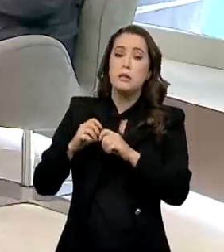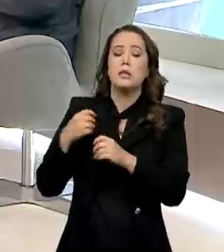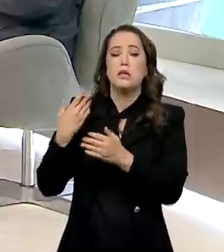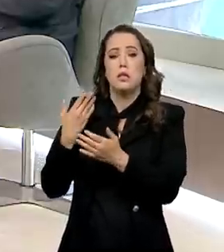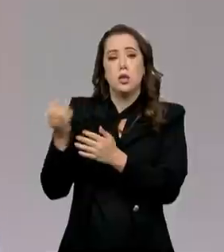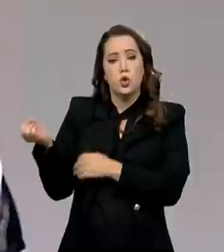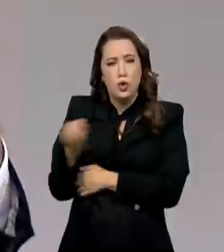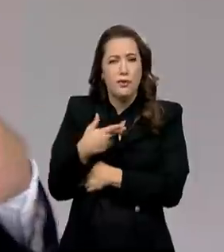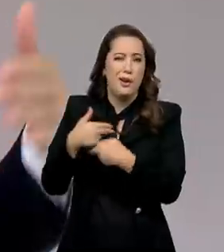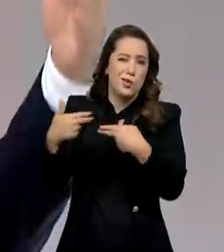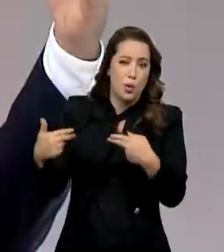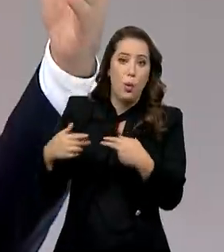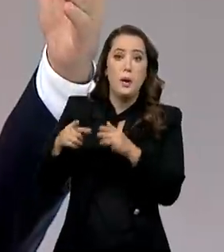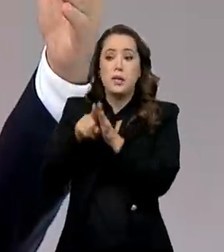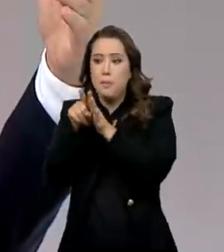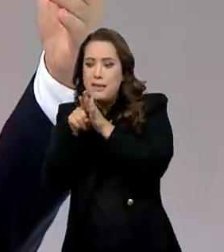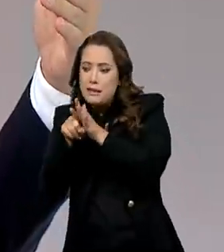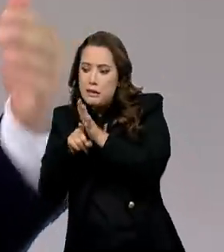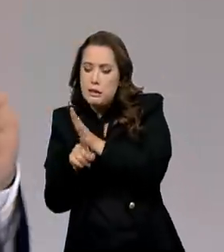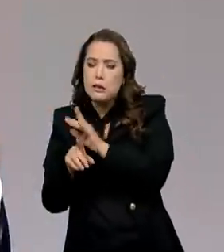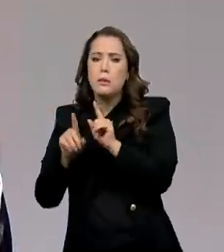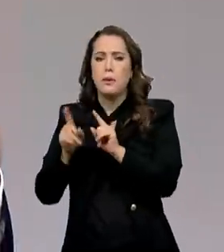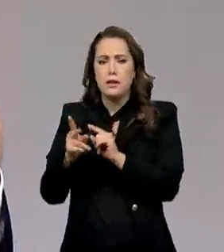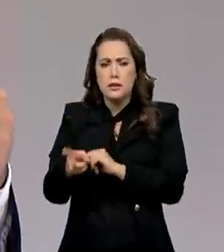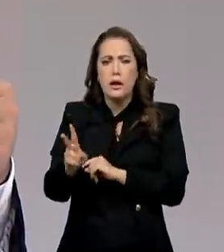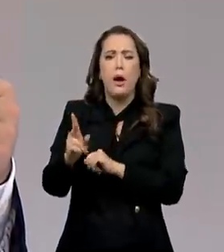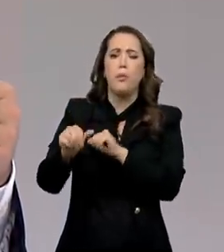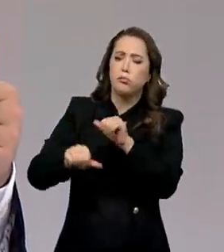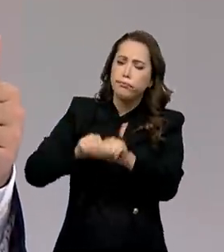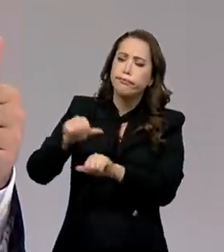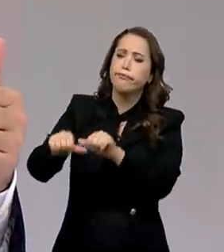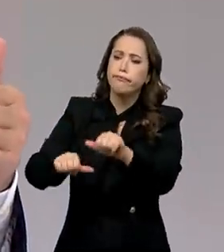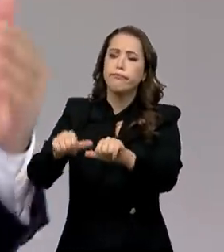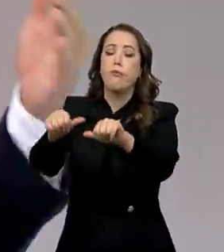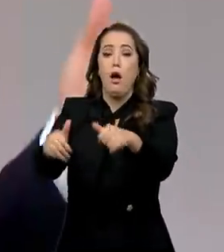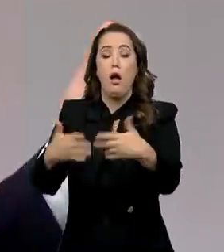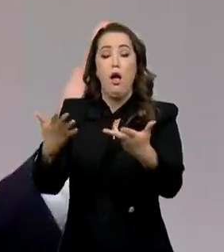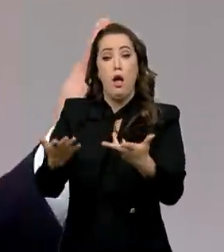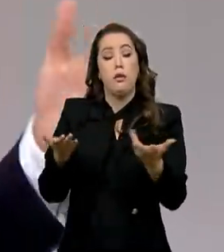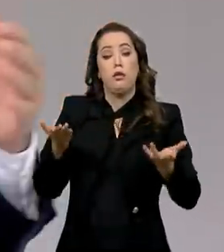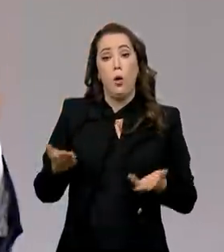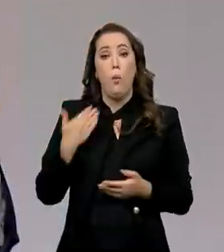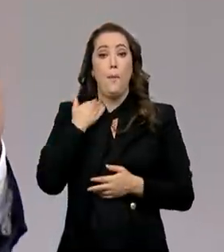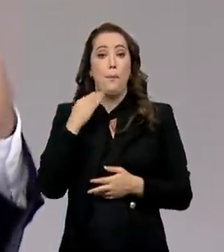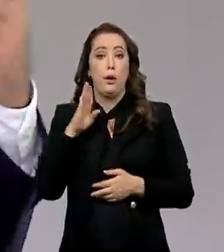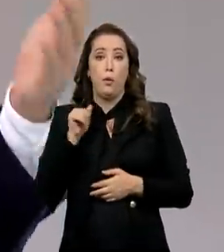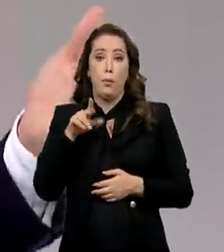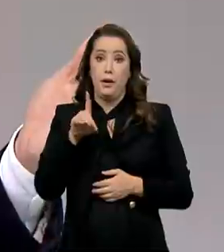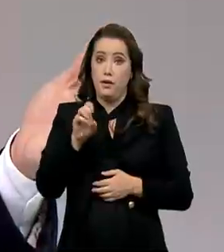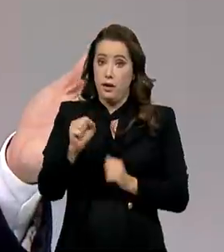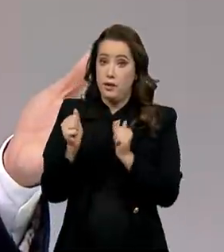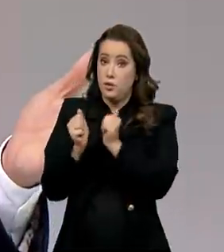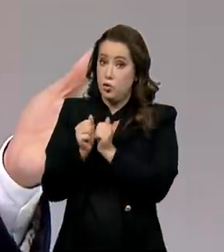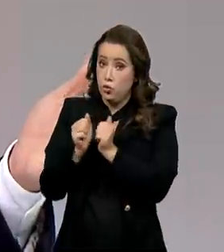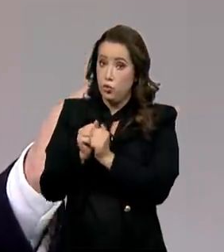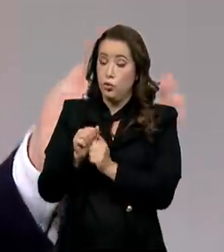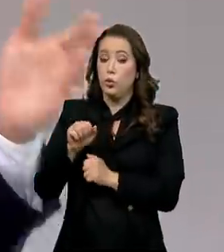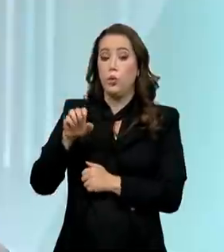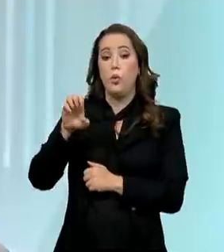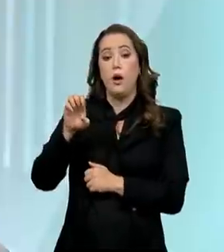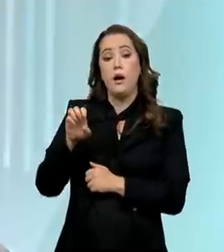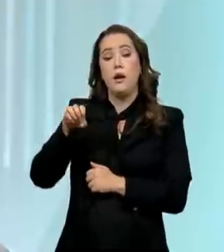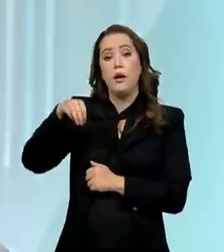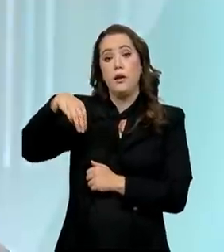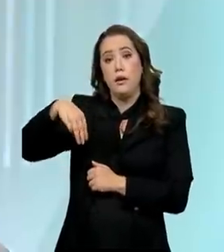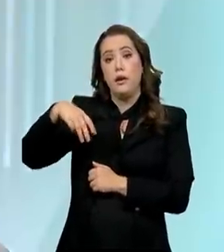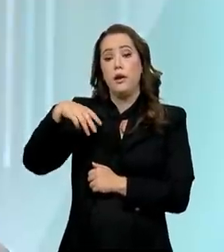pesquisa para cada vez mais de lanchar. Nesse sentido, o BNDES e Embrapi, que é uma organização social